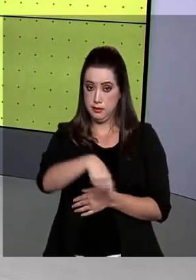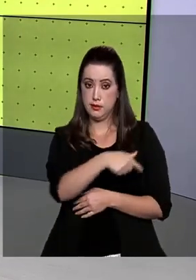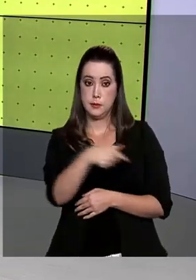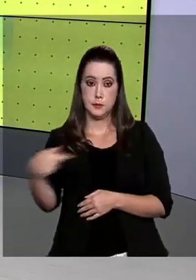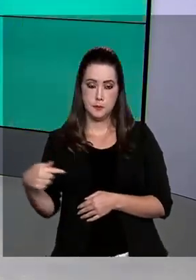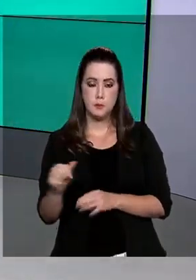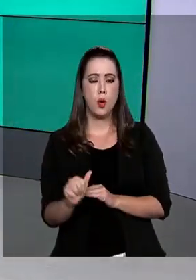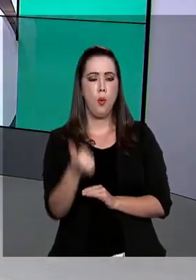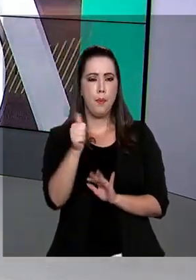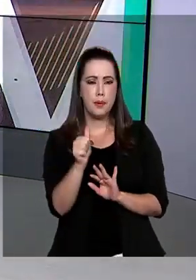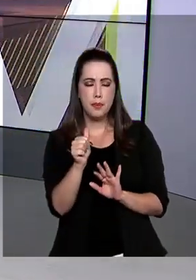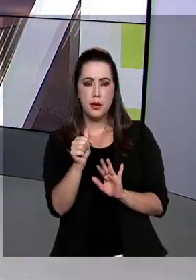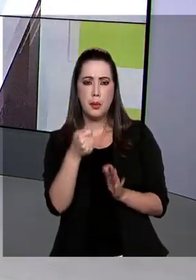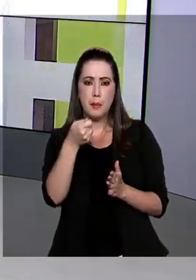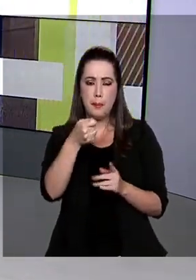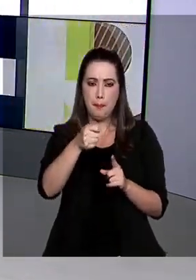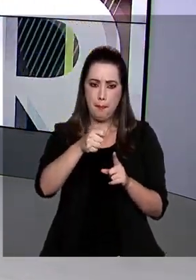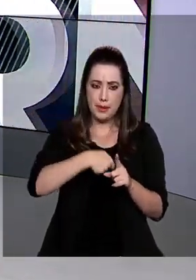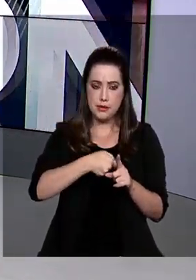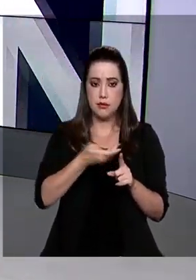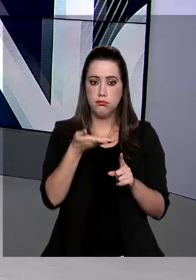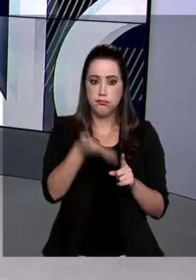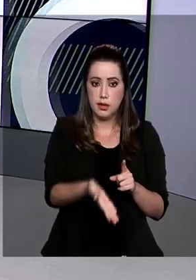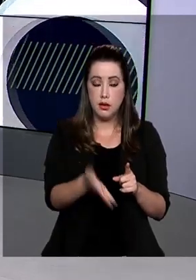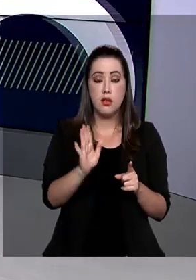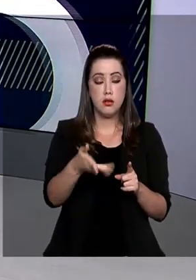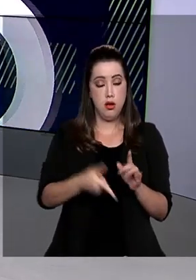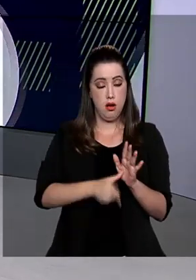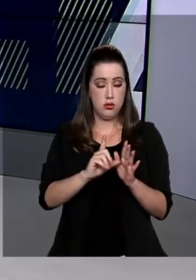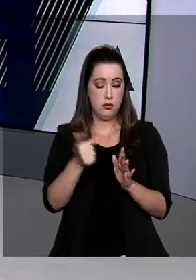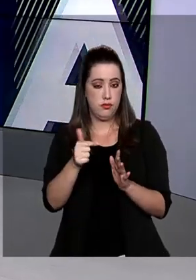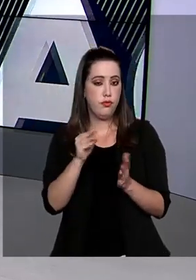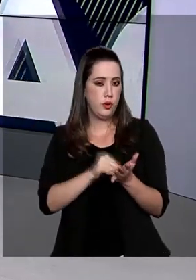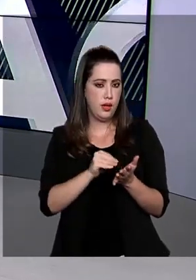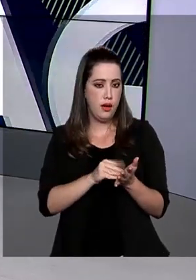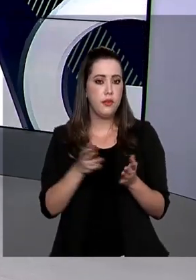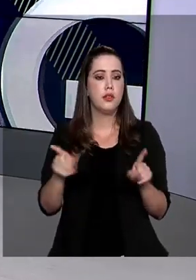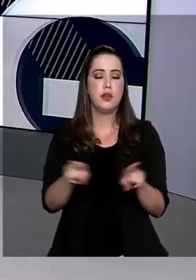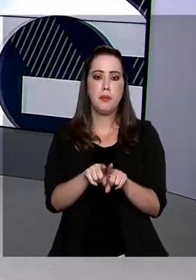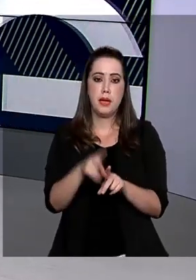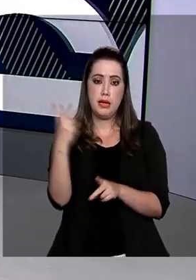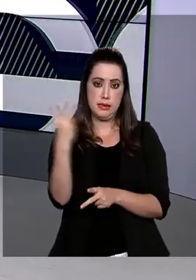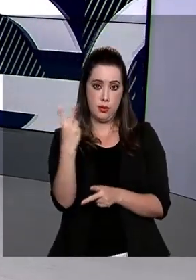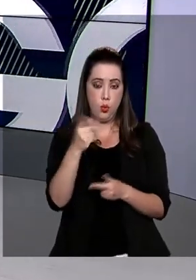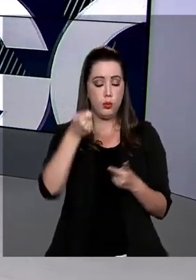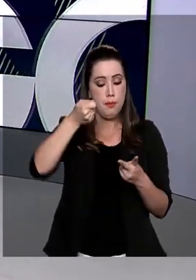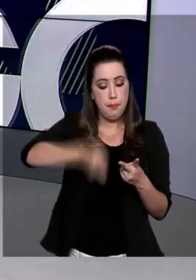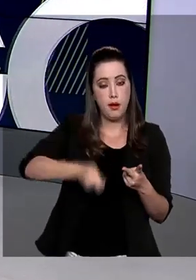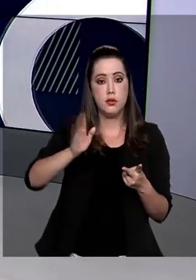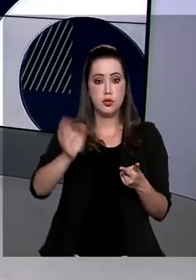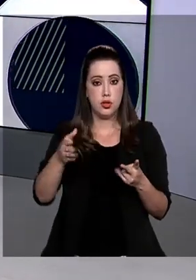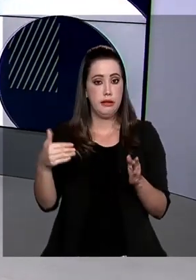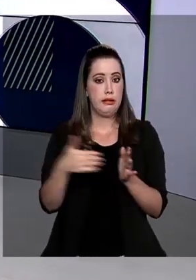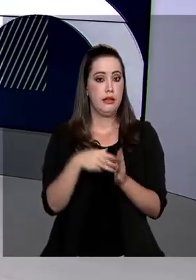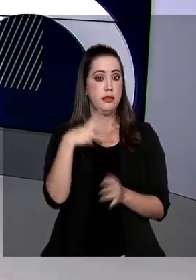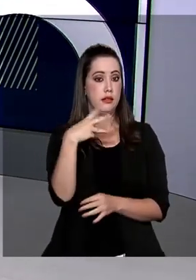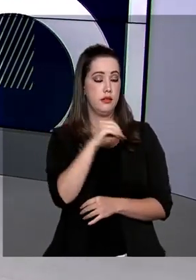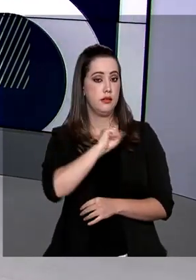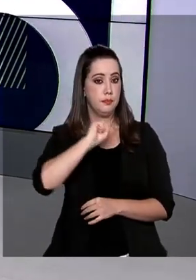Tanto a primeira parcela para quem ainda não tinha recebido, quanto a segunda que foi creditada até o dia 30 de abril.